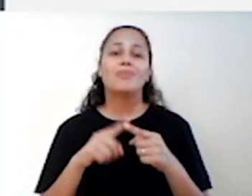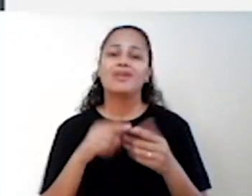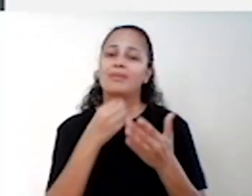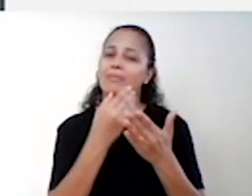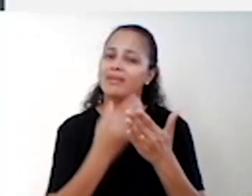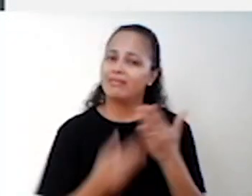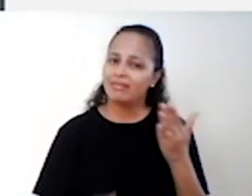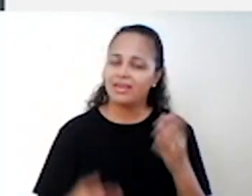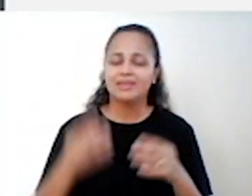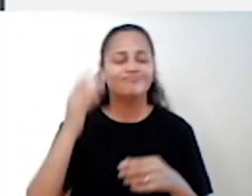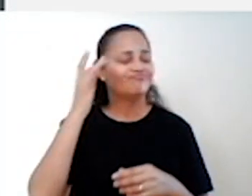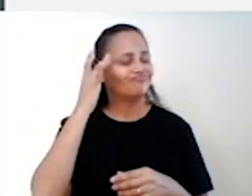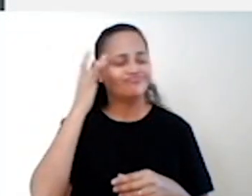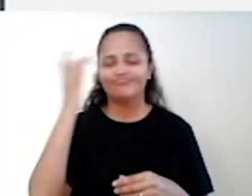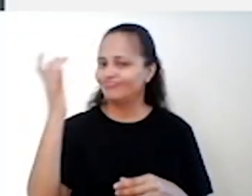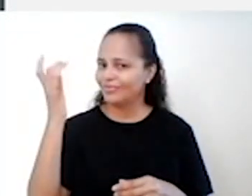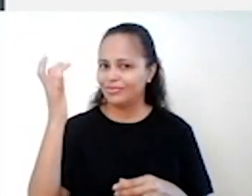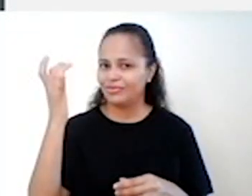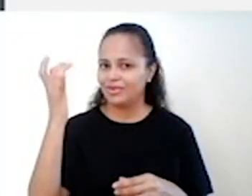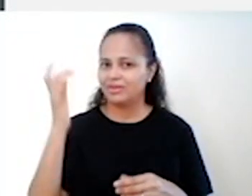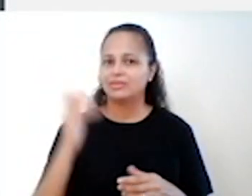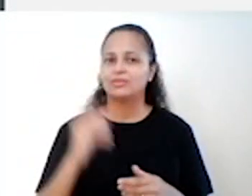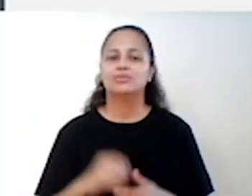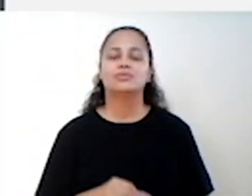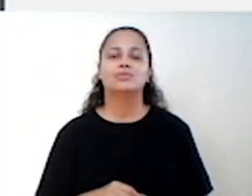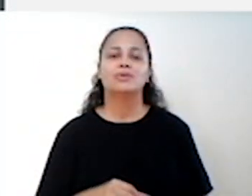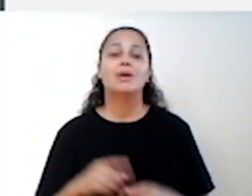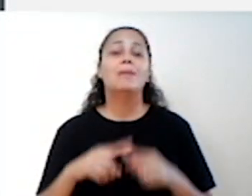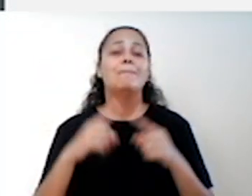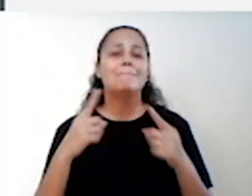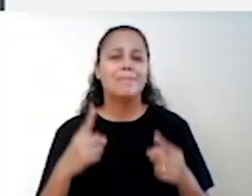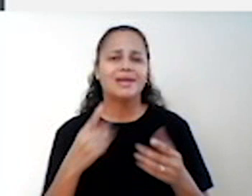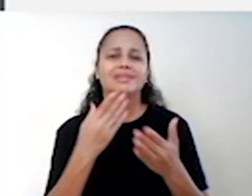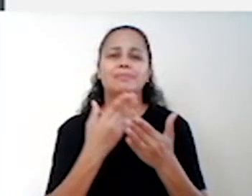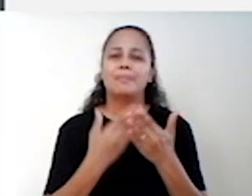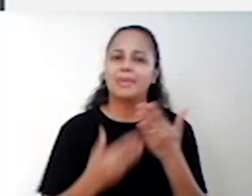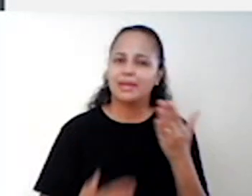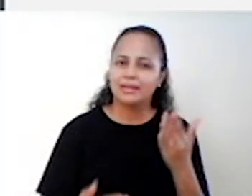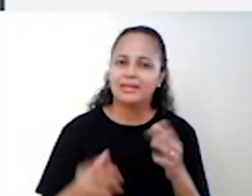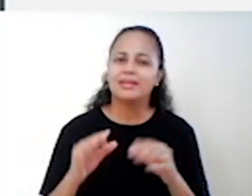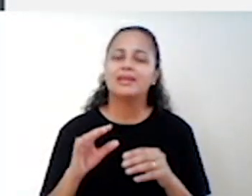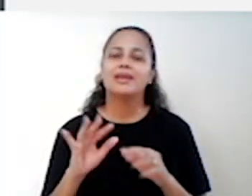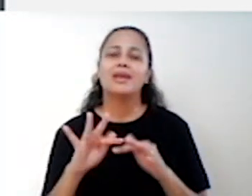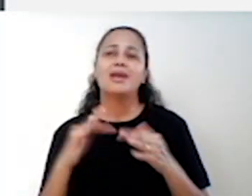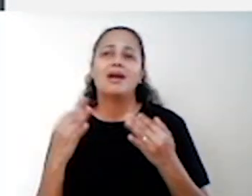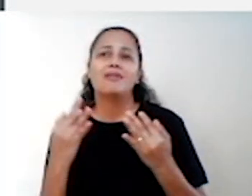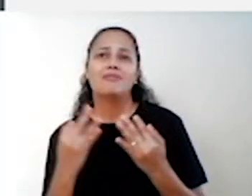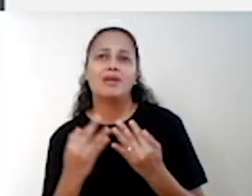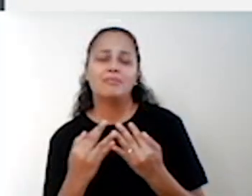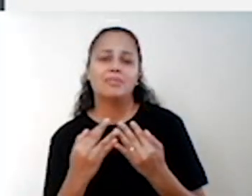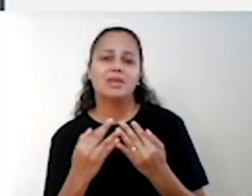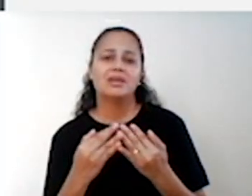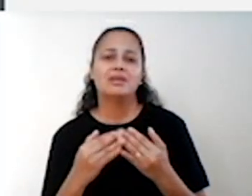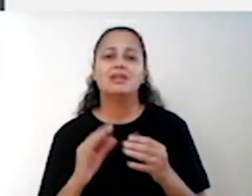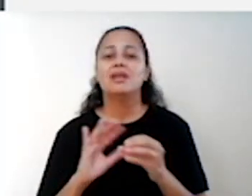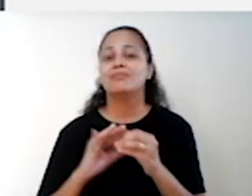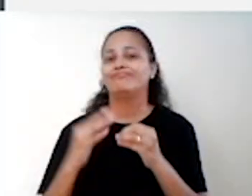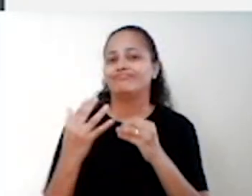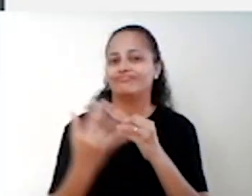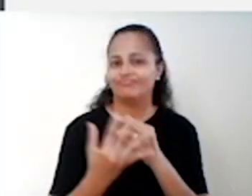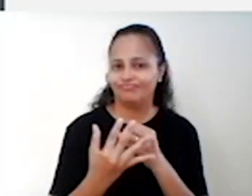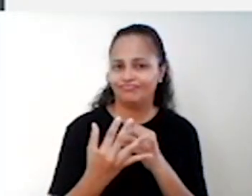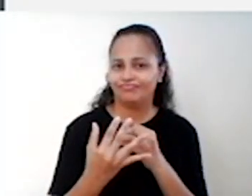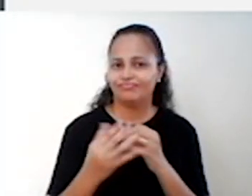Perder um ente querido não é fácil independente do momento em que se vive, mas perder um ente querido num momento difícil como